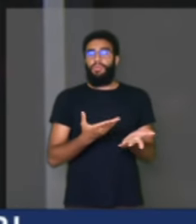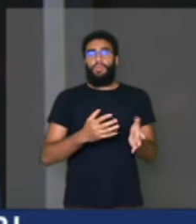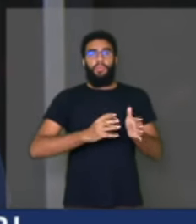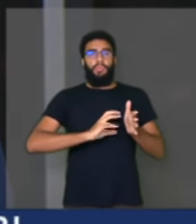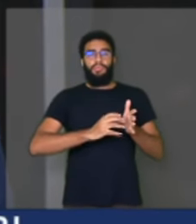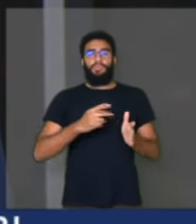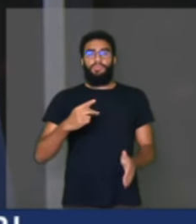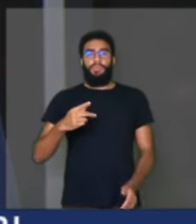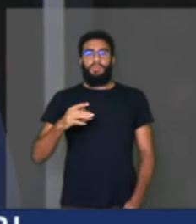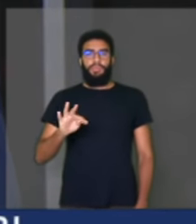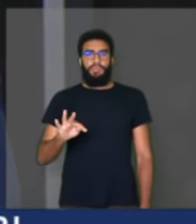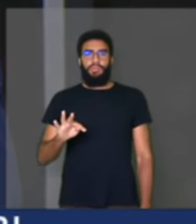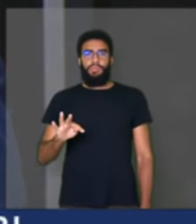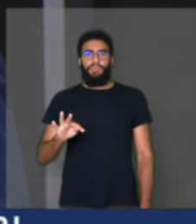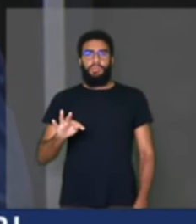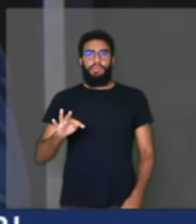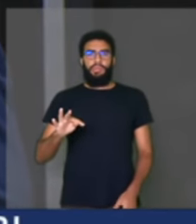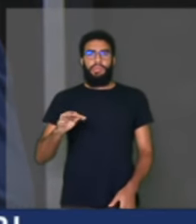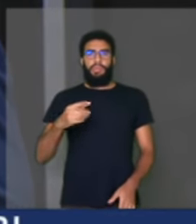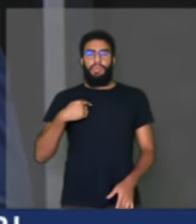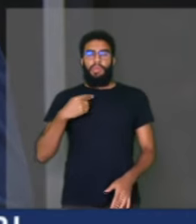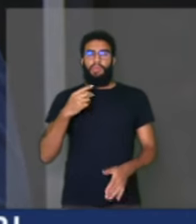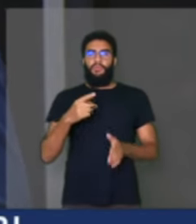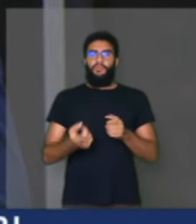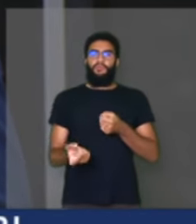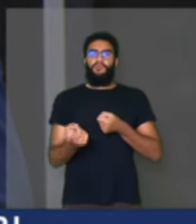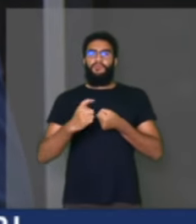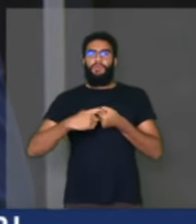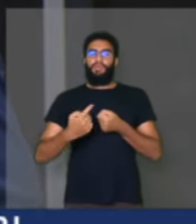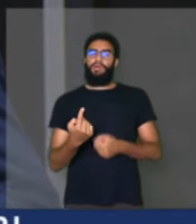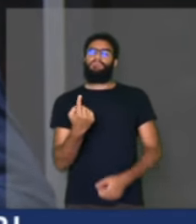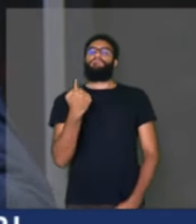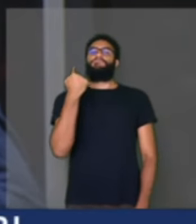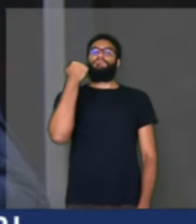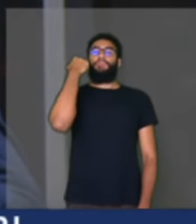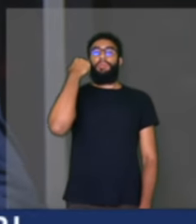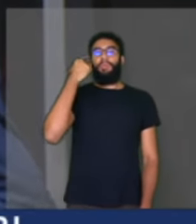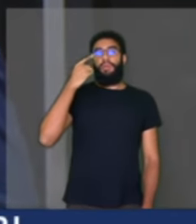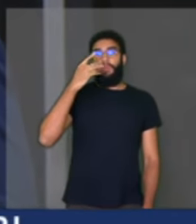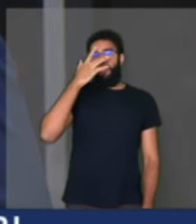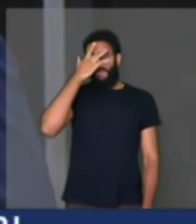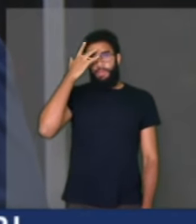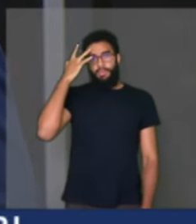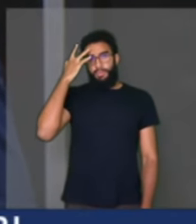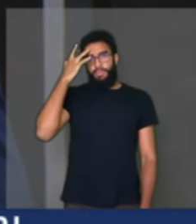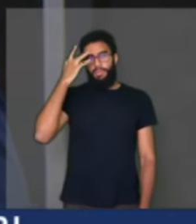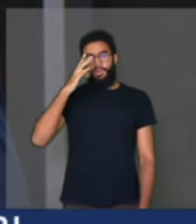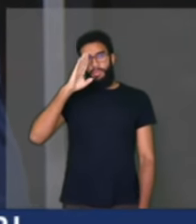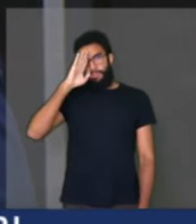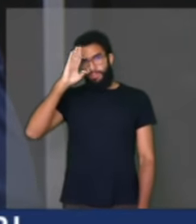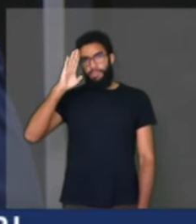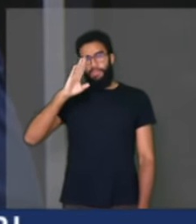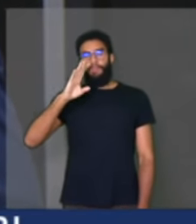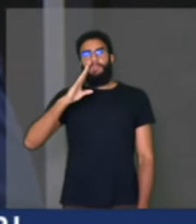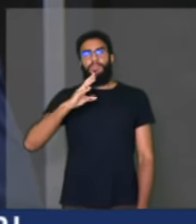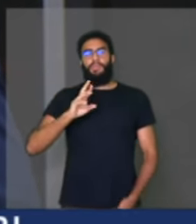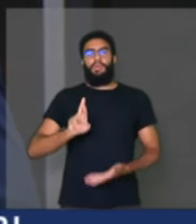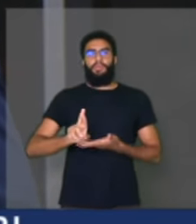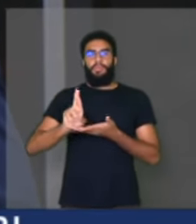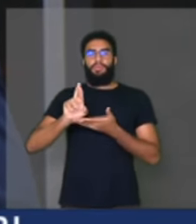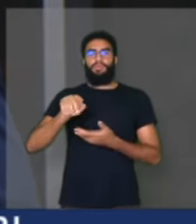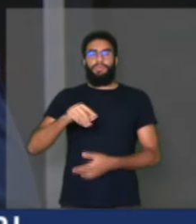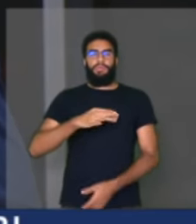não rebobina a fita e vê que o seu principal representante aqui nessa casa foi preso pelo